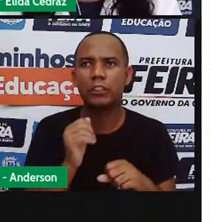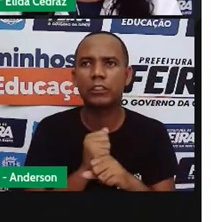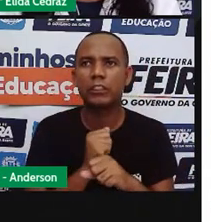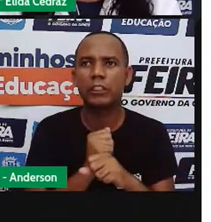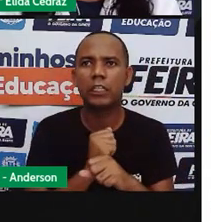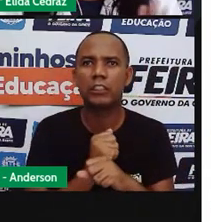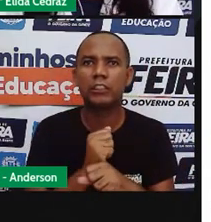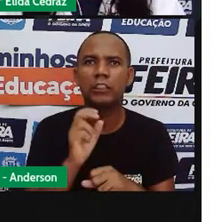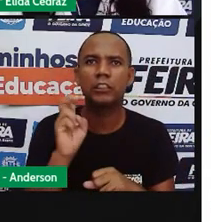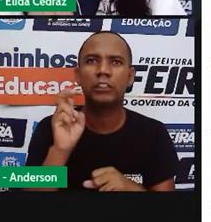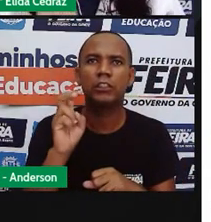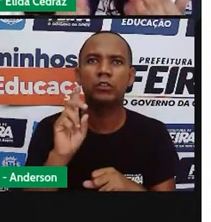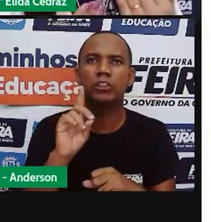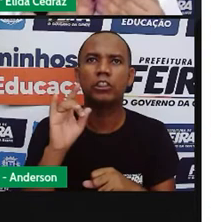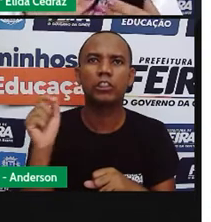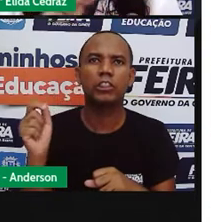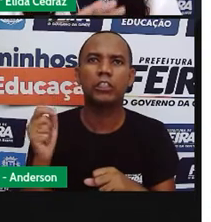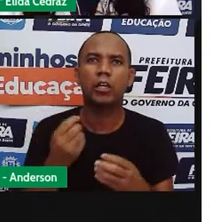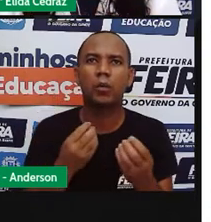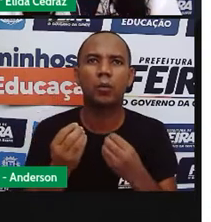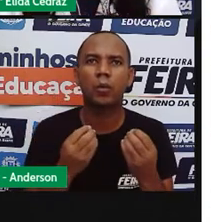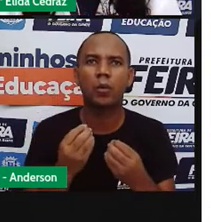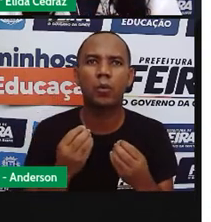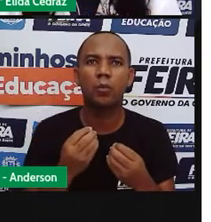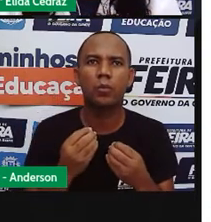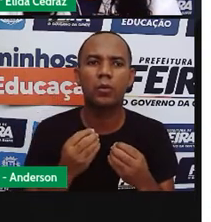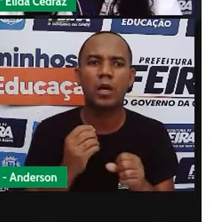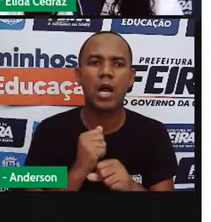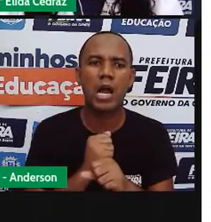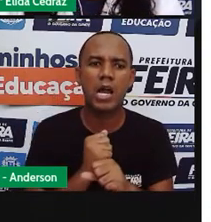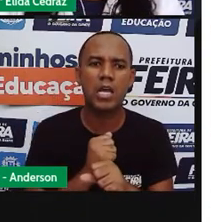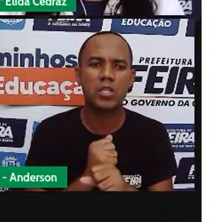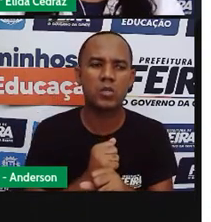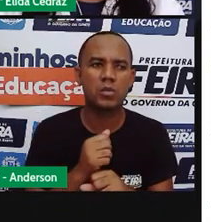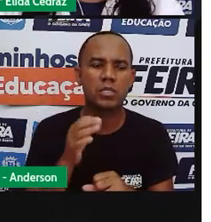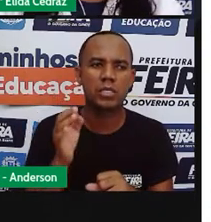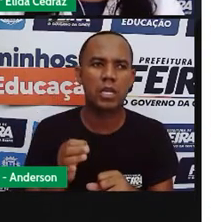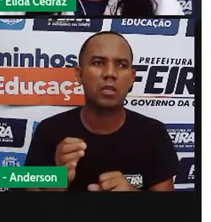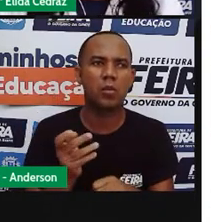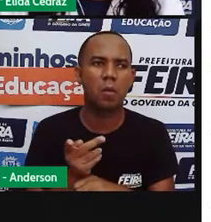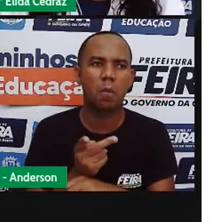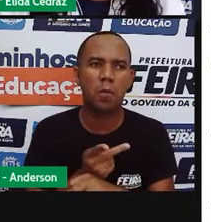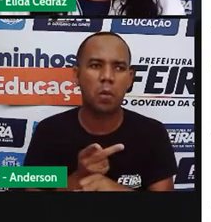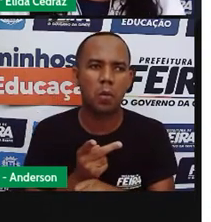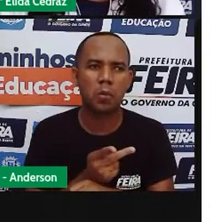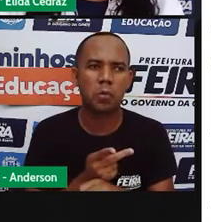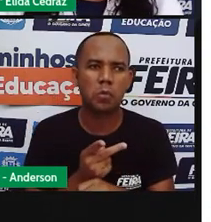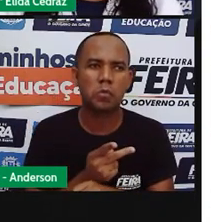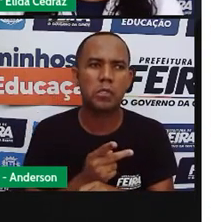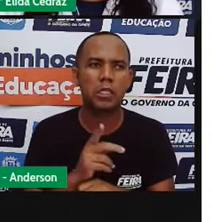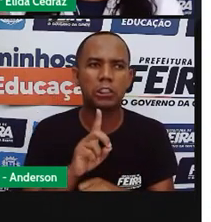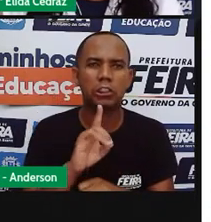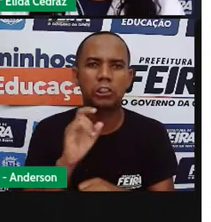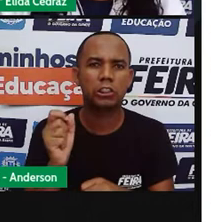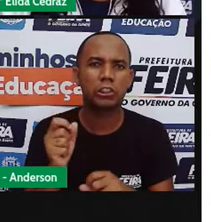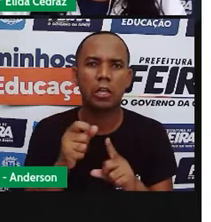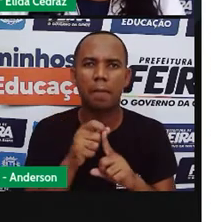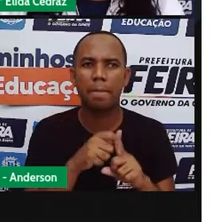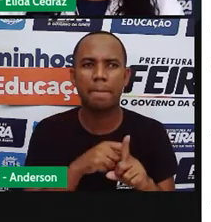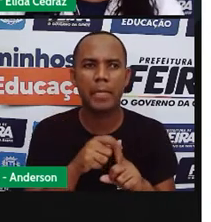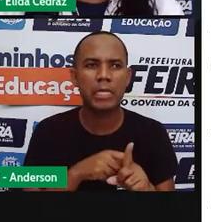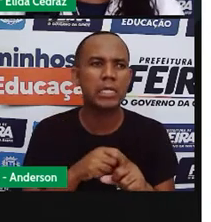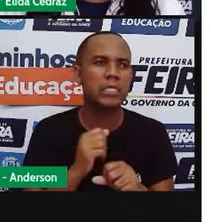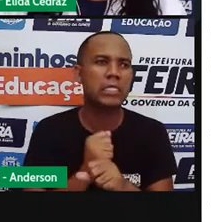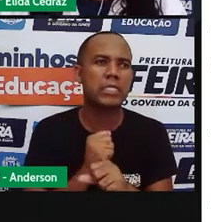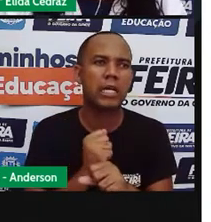Ver qual é a data certinha de quando você tinha 5 anos do ano. Procura o dia, o mês, o ano